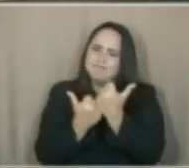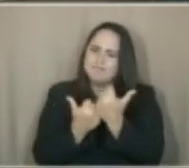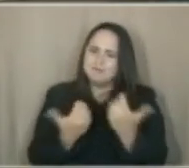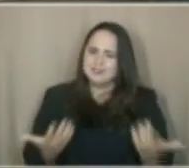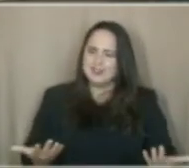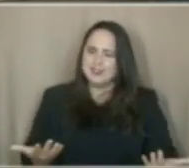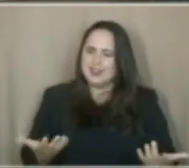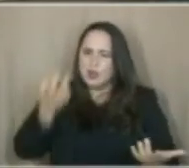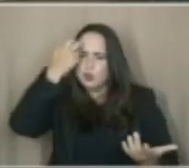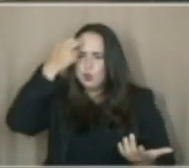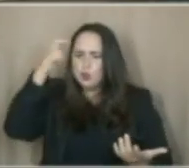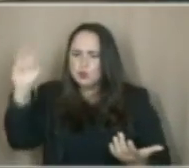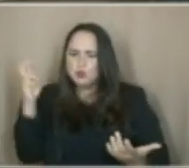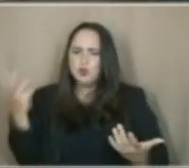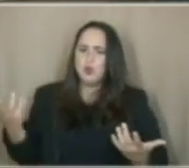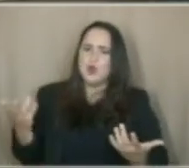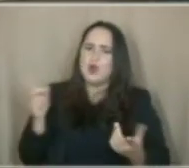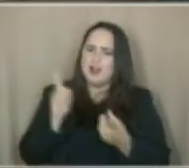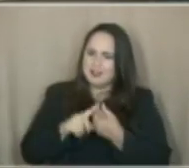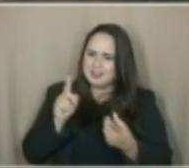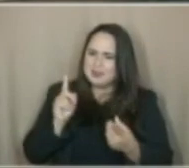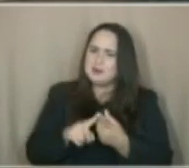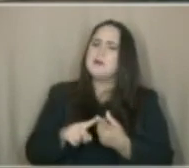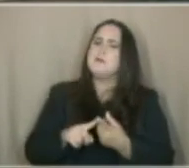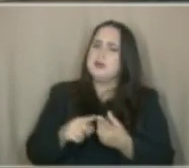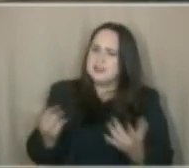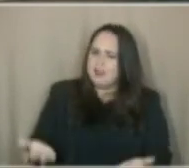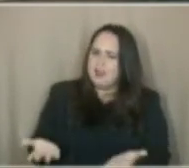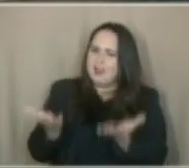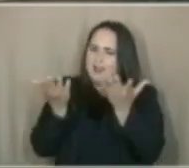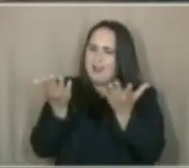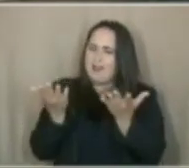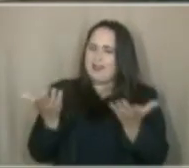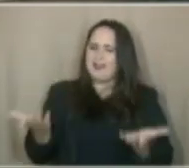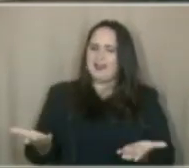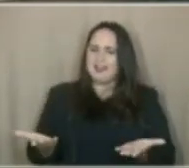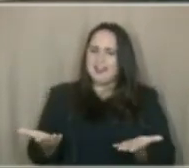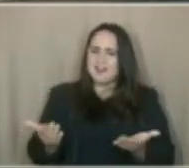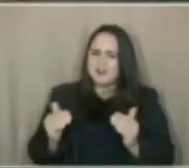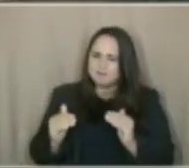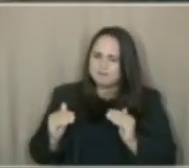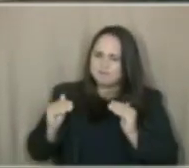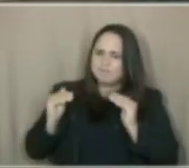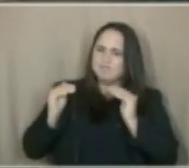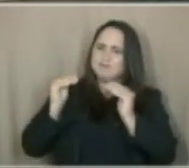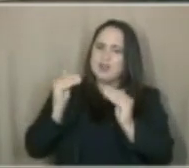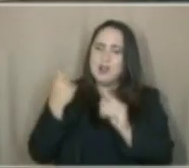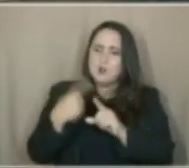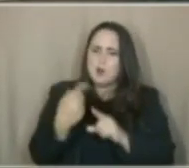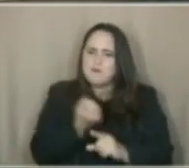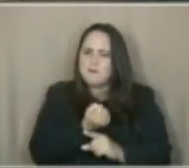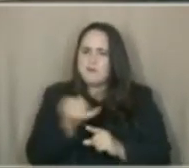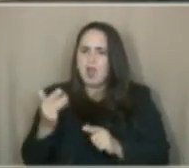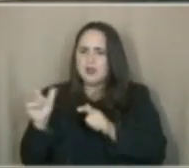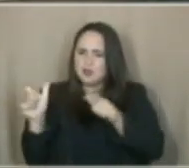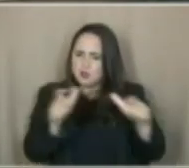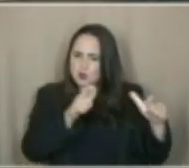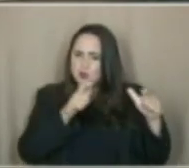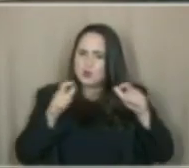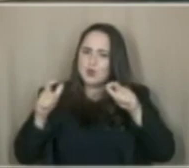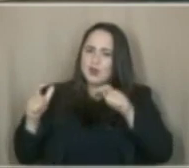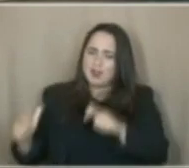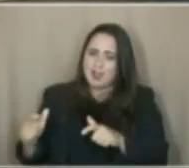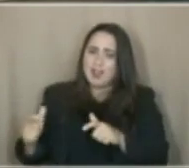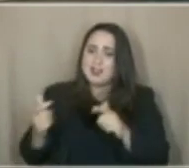A cultura hip-hop precisa ser elevada à primeira potência, porque em muitos lugares das nossas periferias,